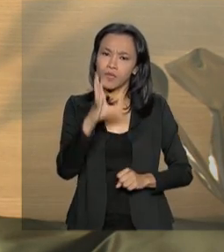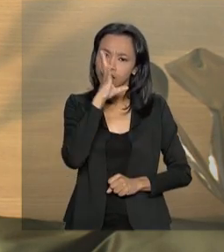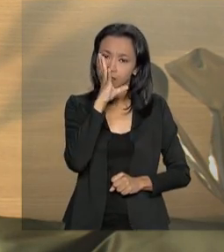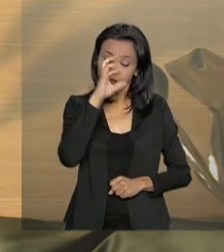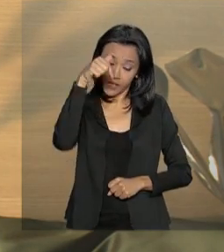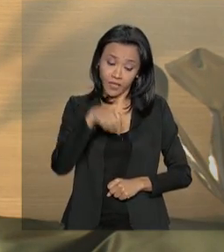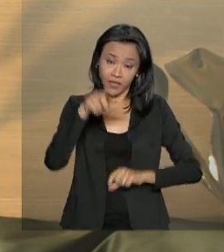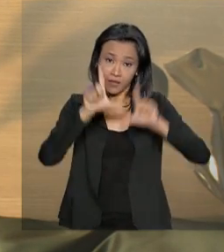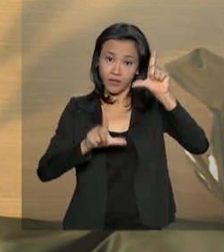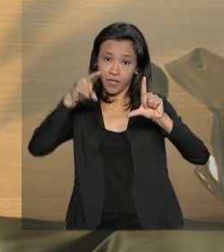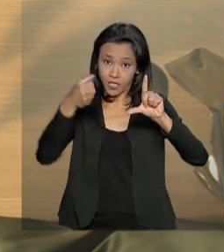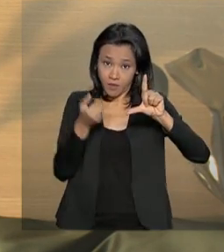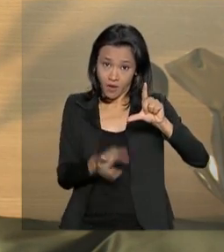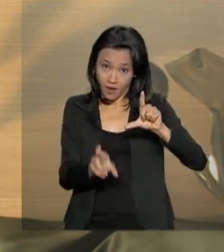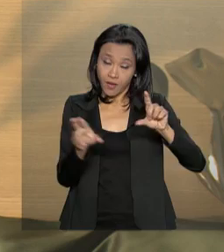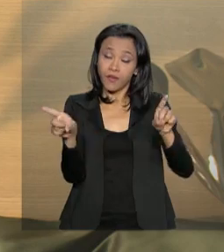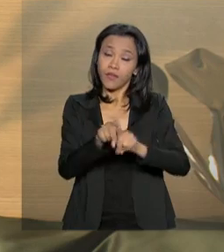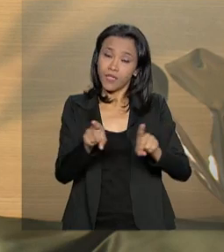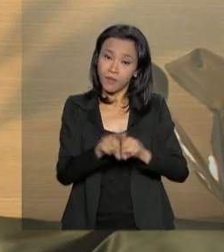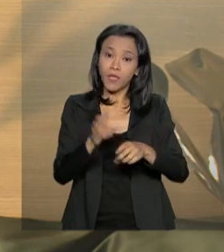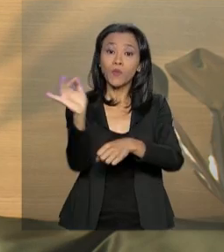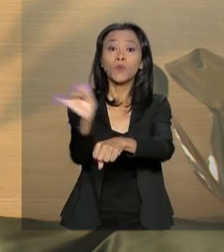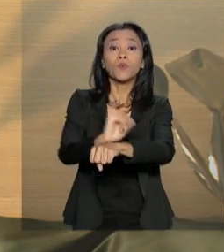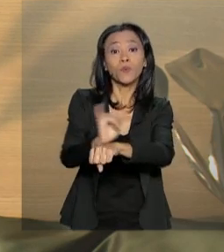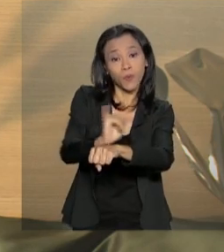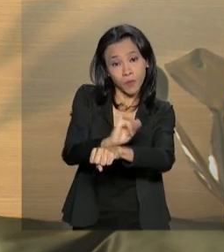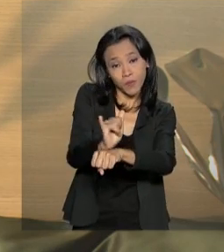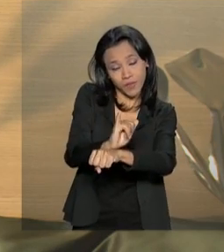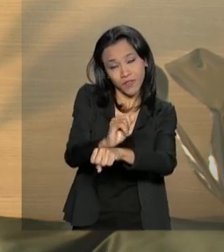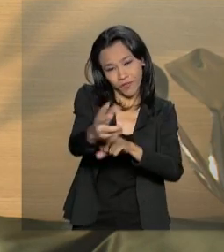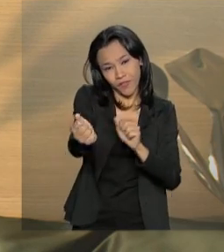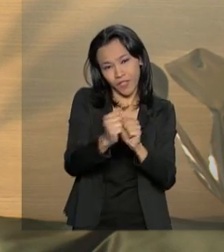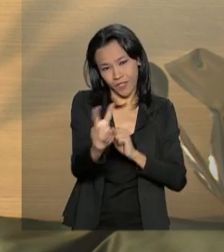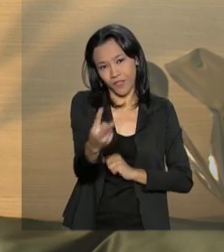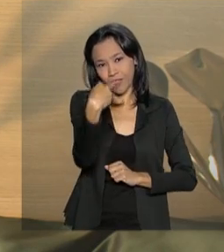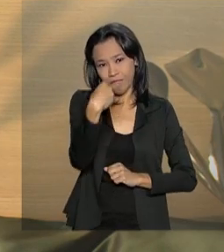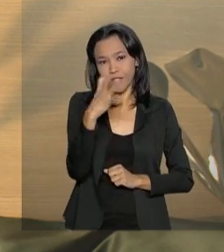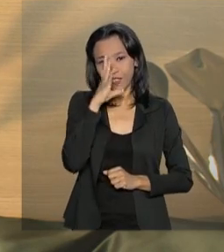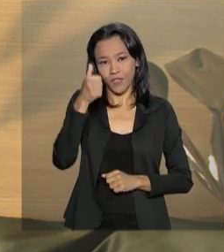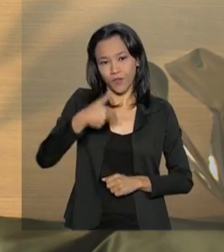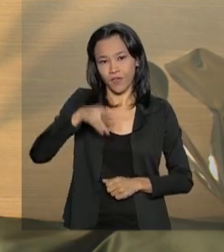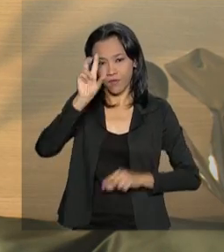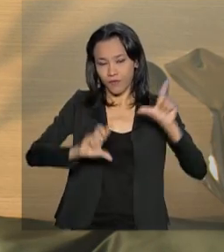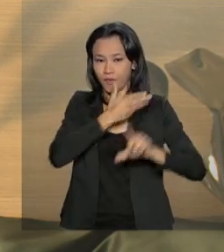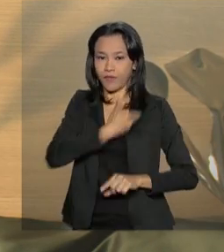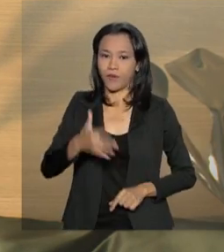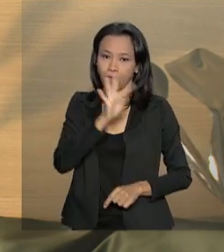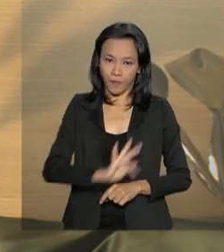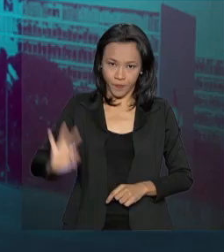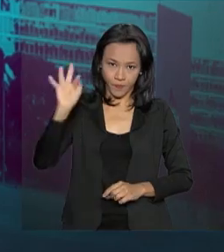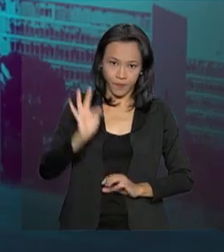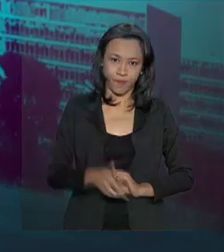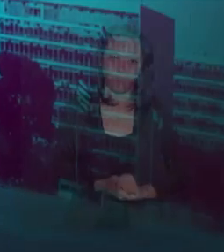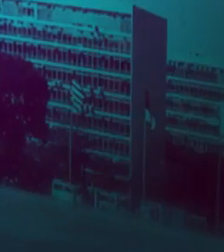entrevista na TV NBR e também no YouTube. Fique com a gente na NBR, a TV do Governo Federal.